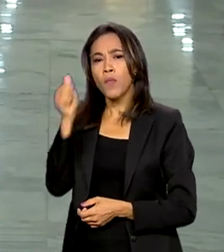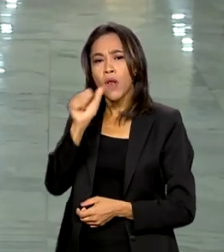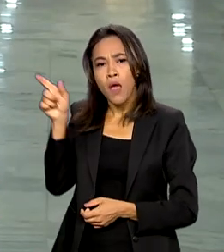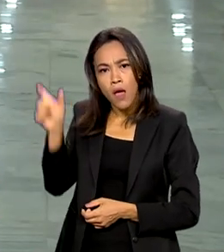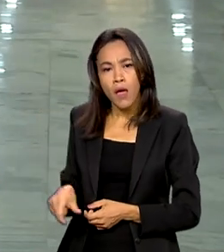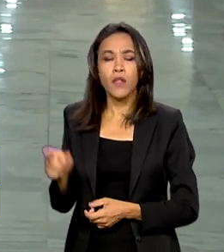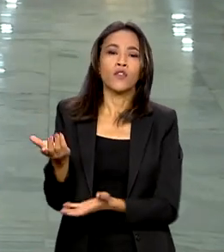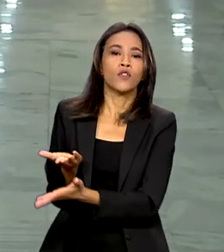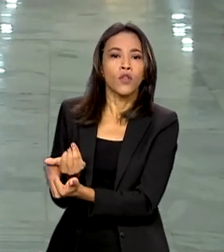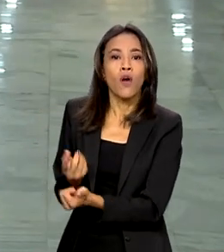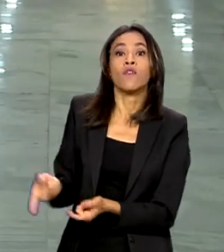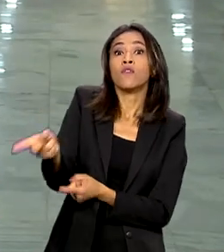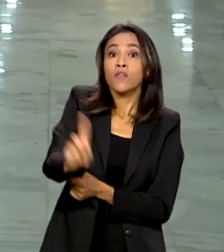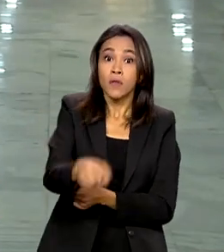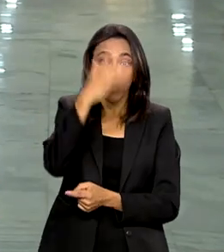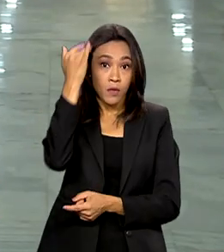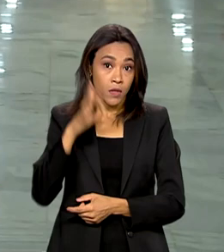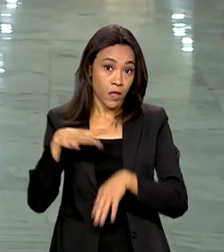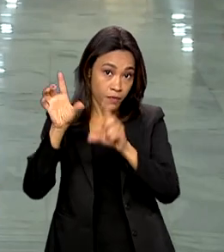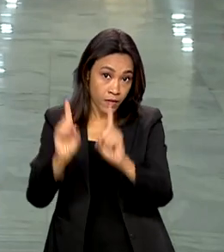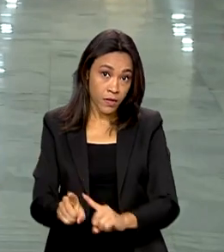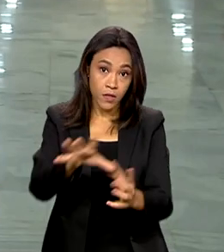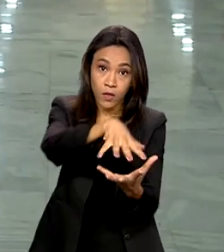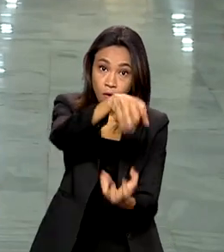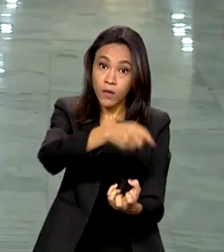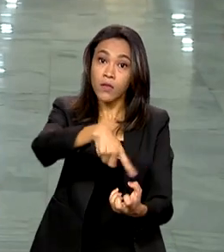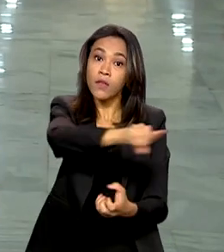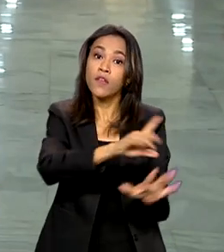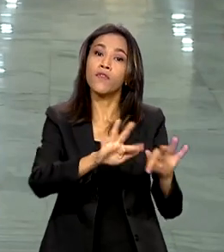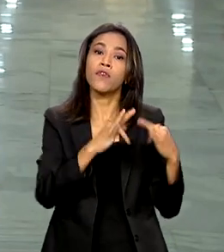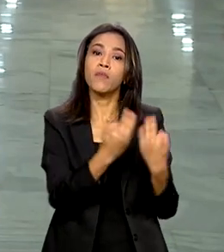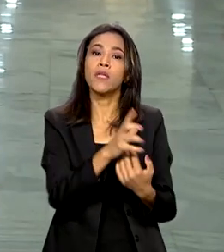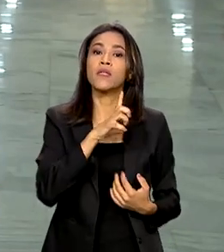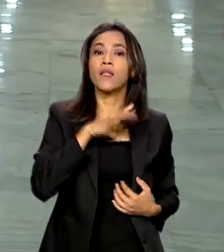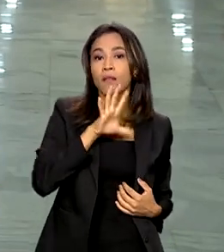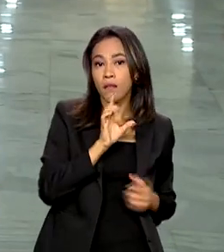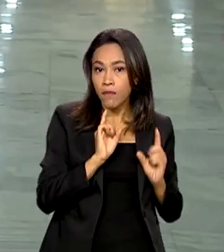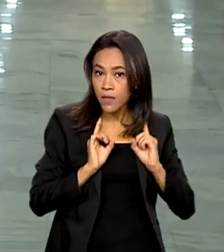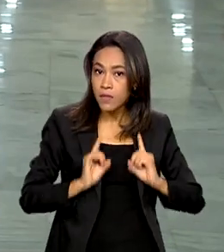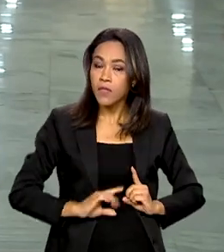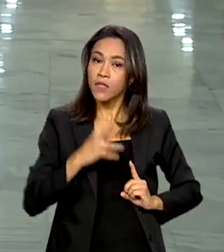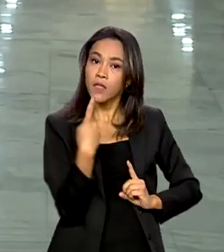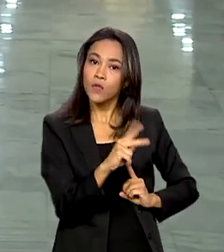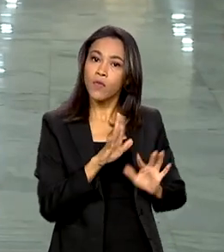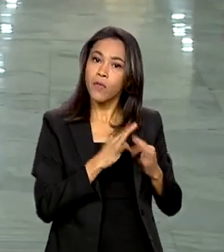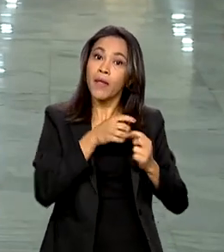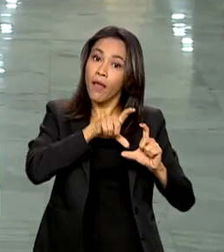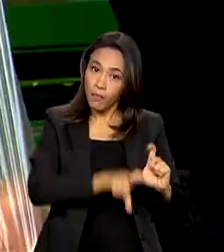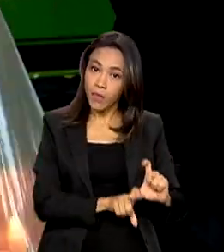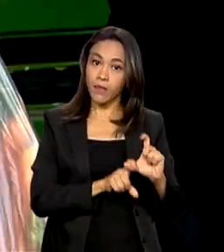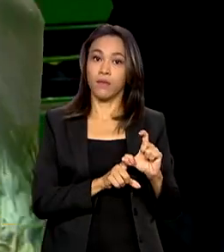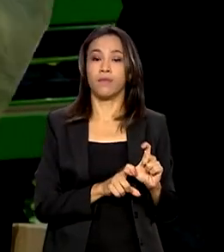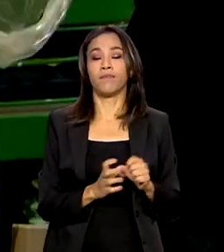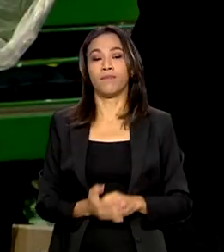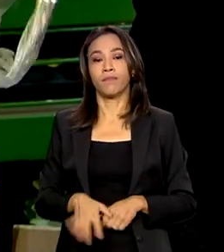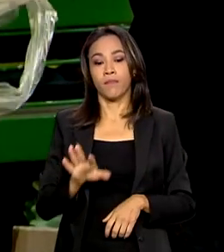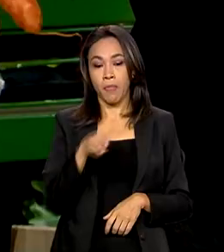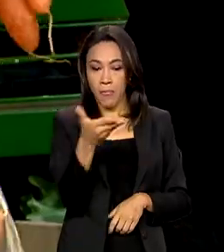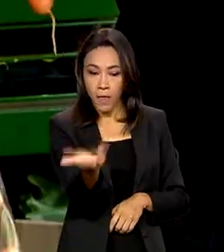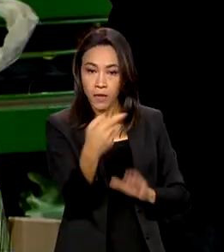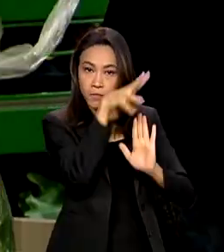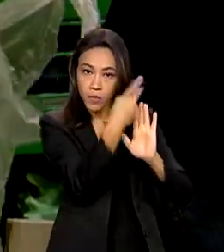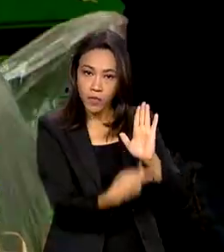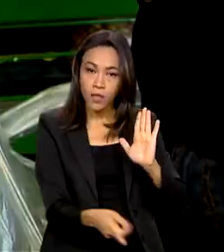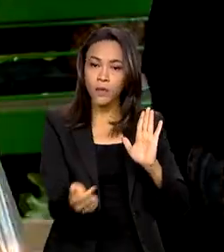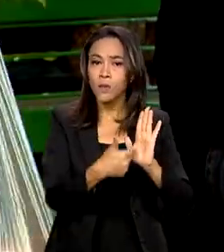idosos, pessoas com deficiência e famílias com pessoas com deficiência como dependentes. O projeto prevê